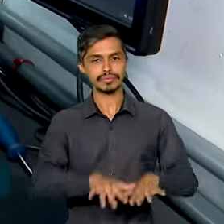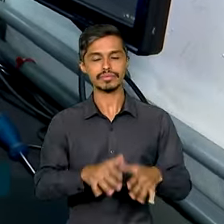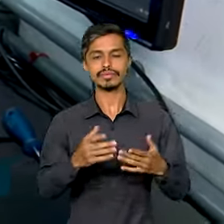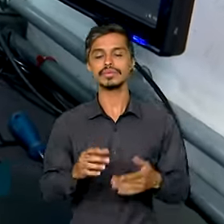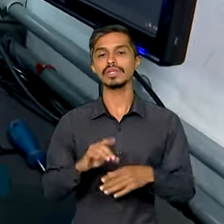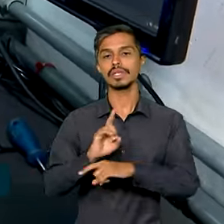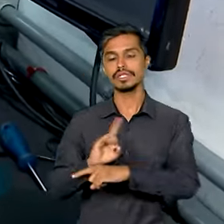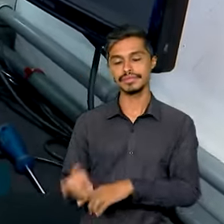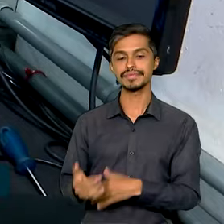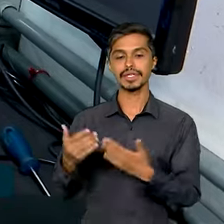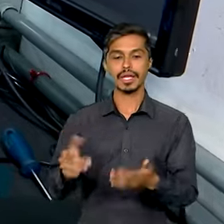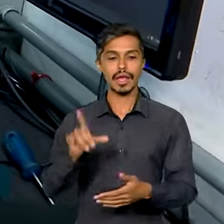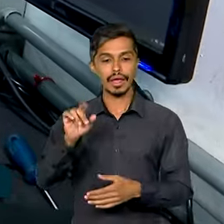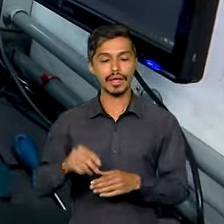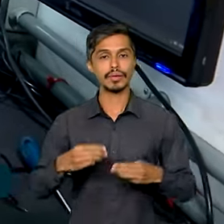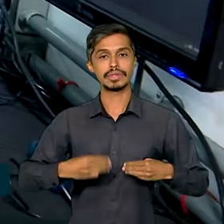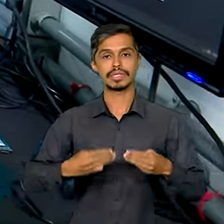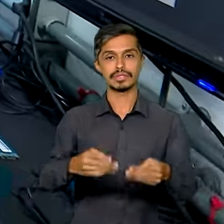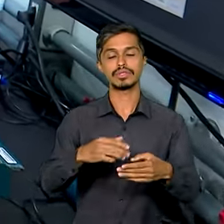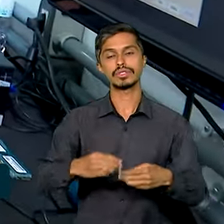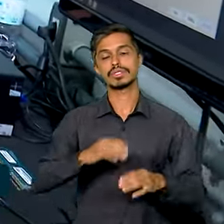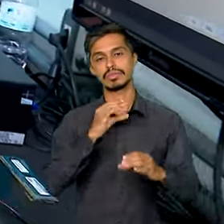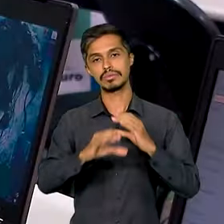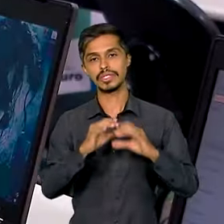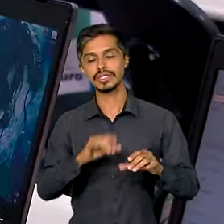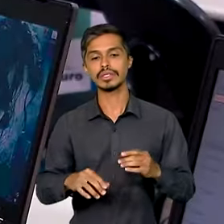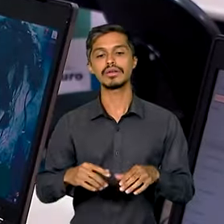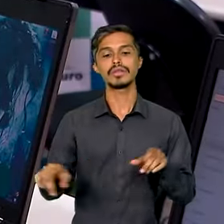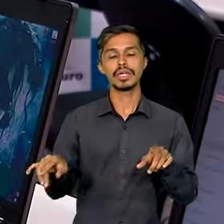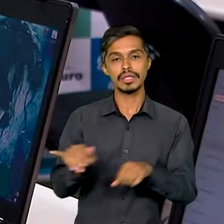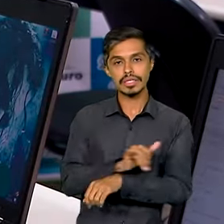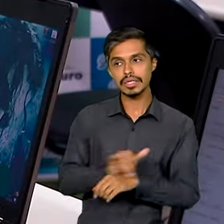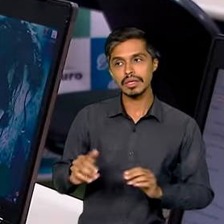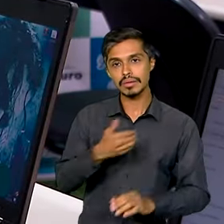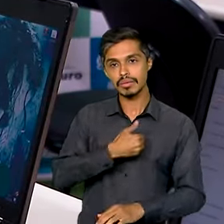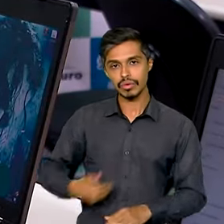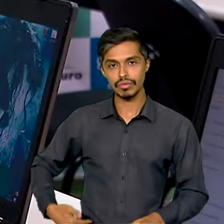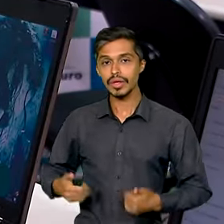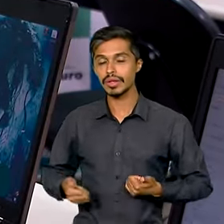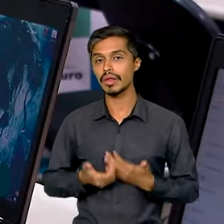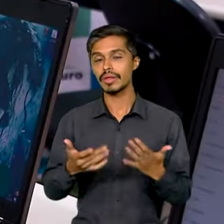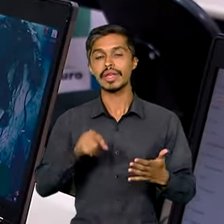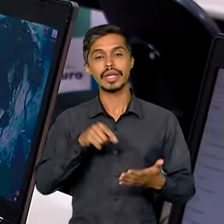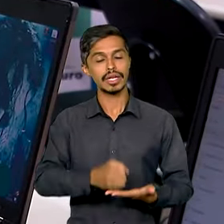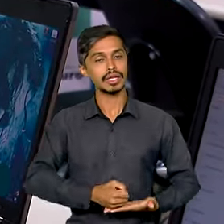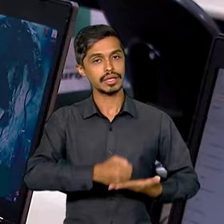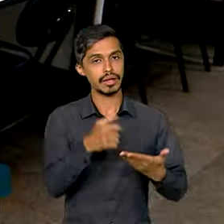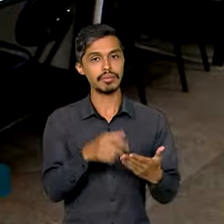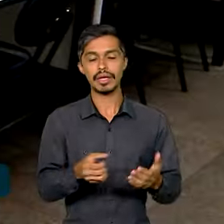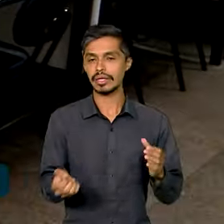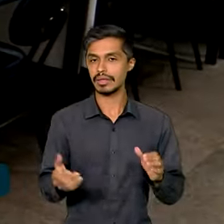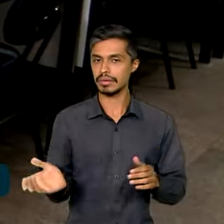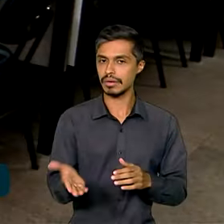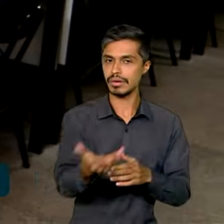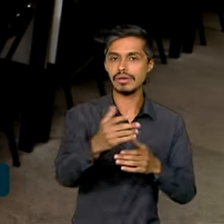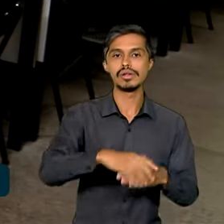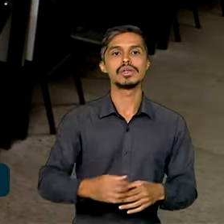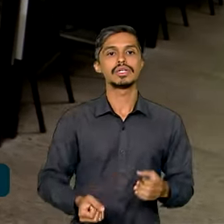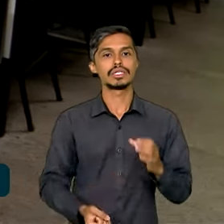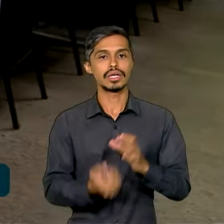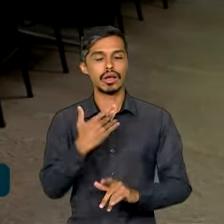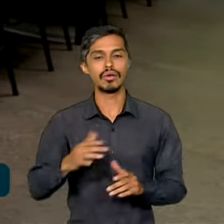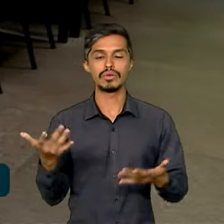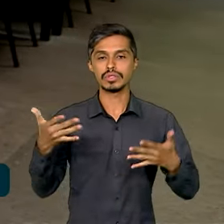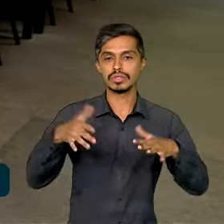executada pelo Ministério das Comunicações. Ele foi criado para apoiar e viabilizar a promoção da